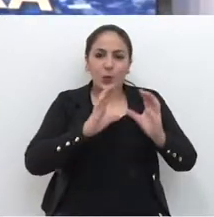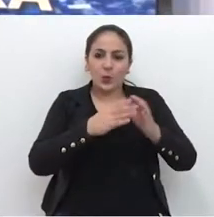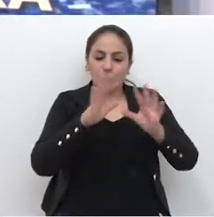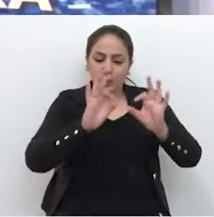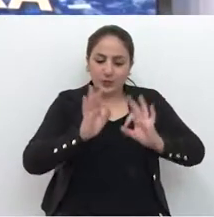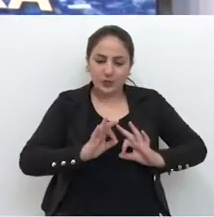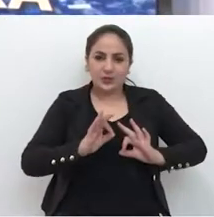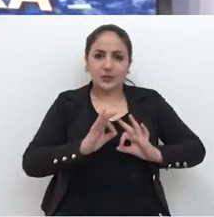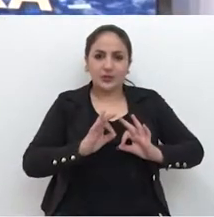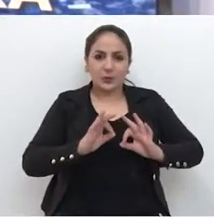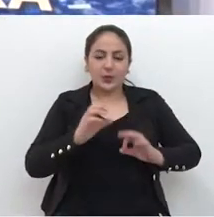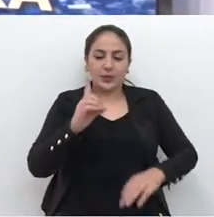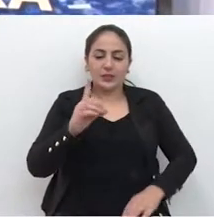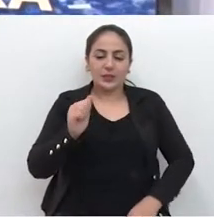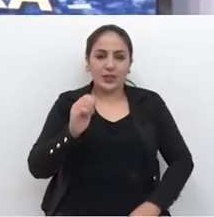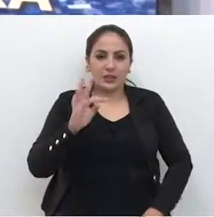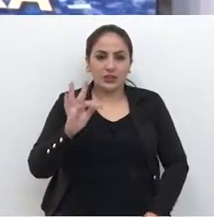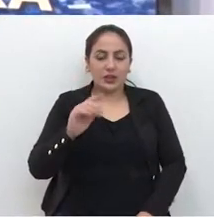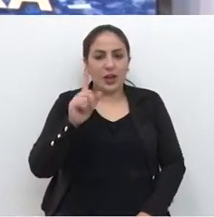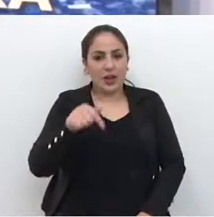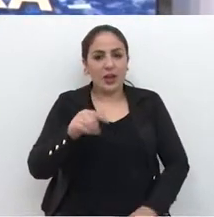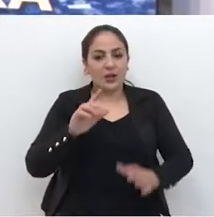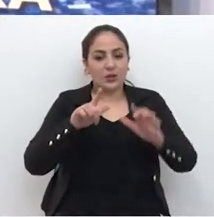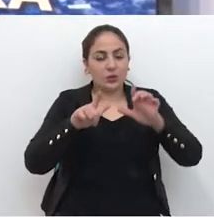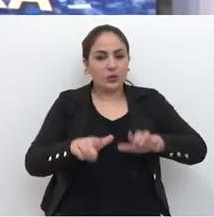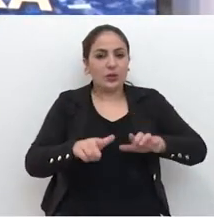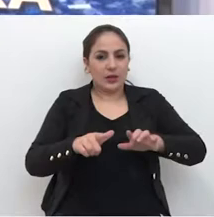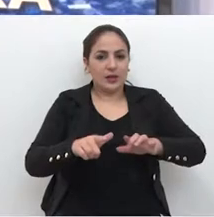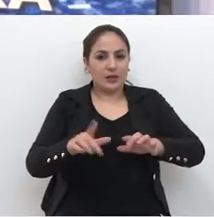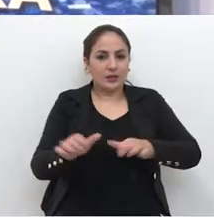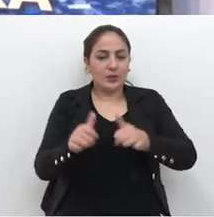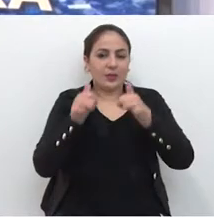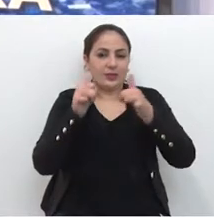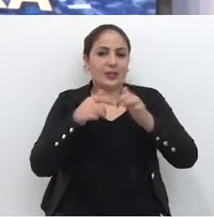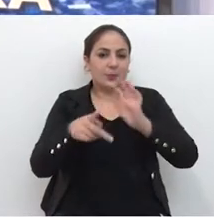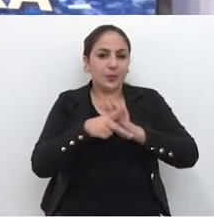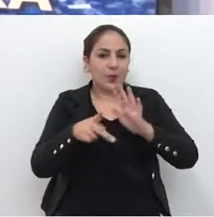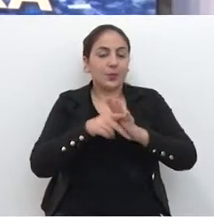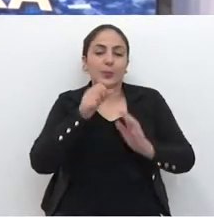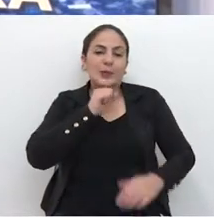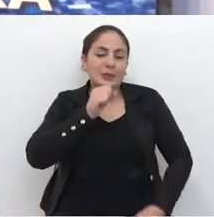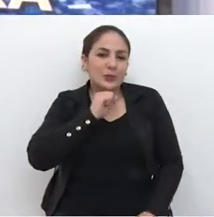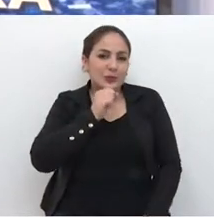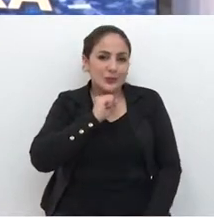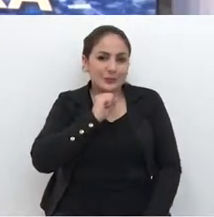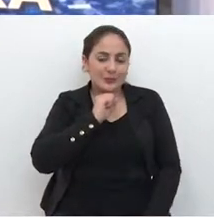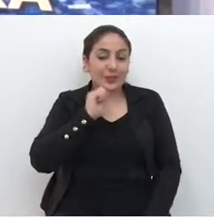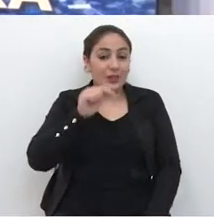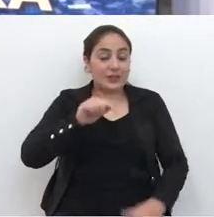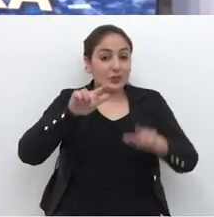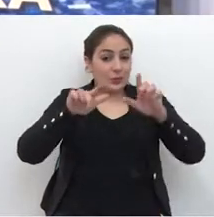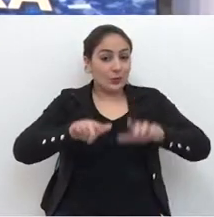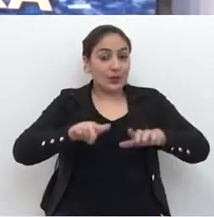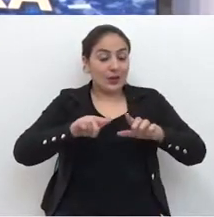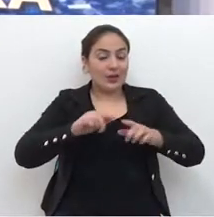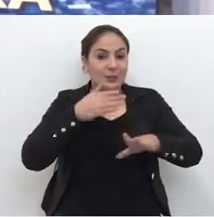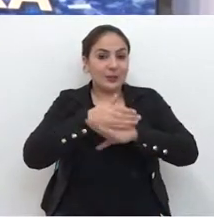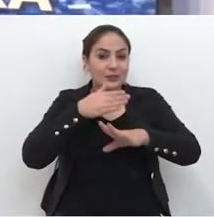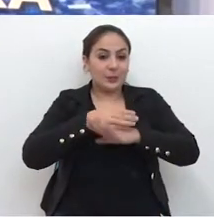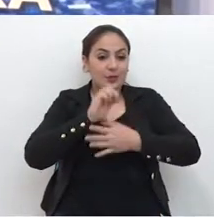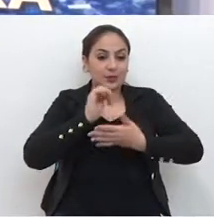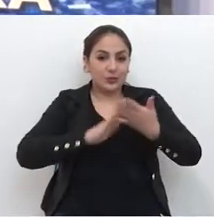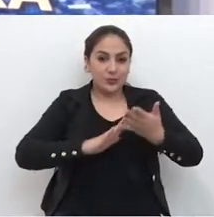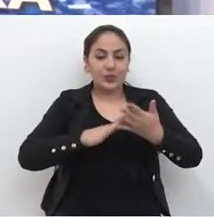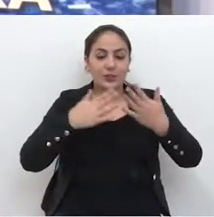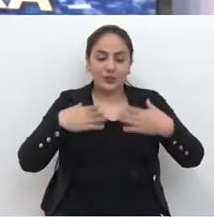Os grupos organizados pelo DAT são espaços de promoção de qualidade para os idosos. Nestes locais, eles